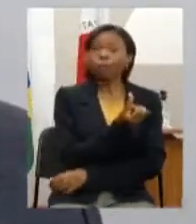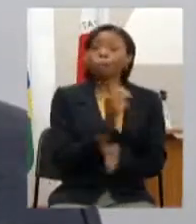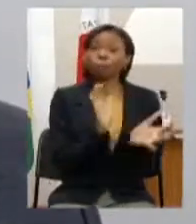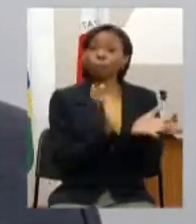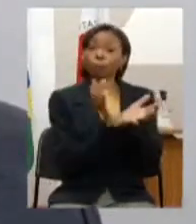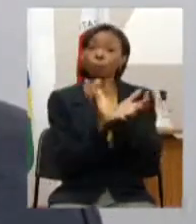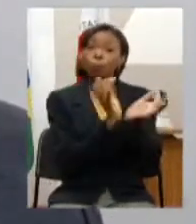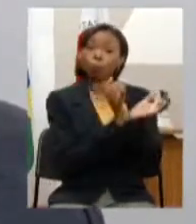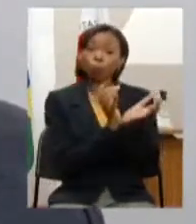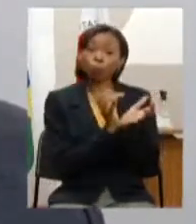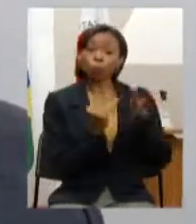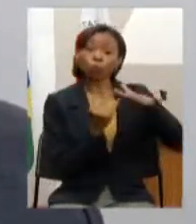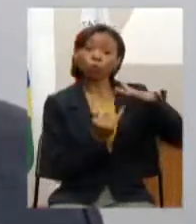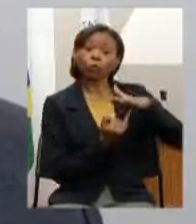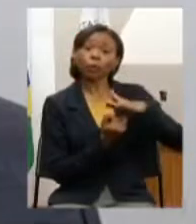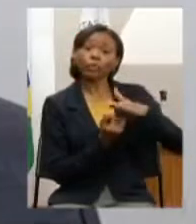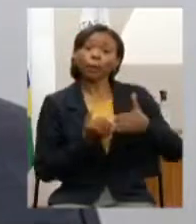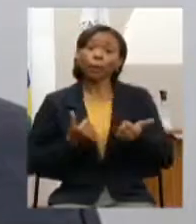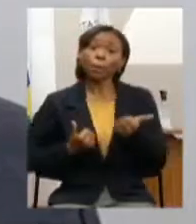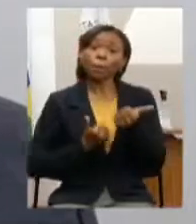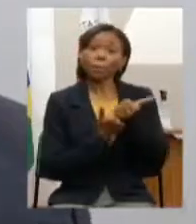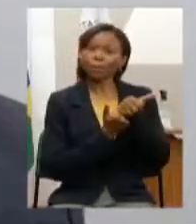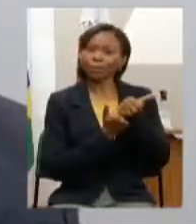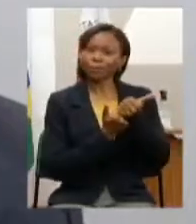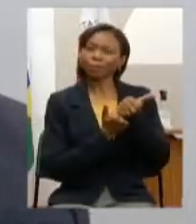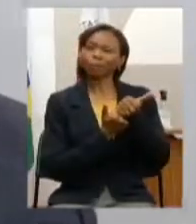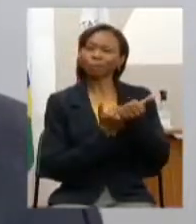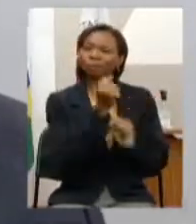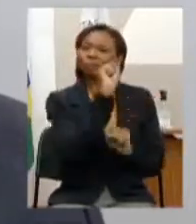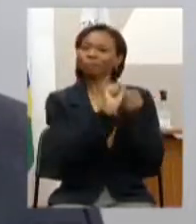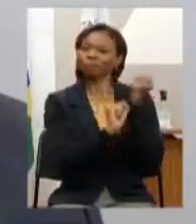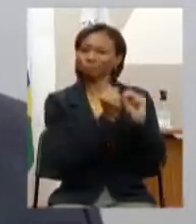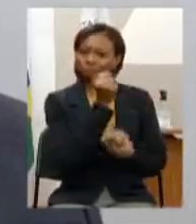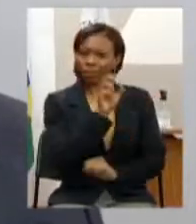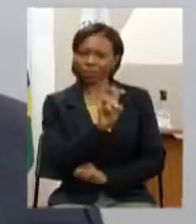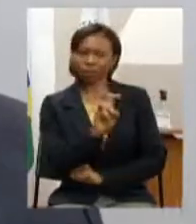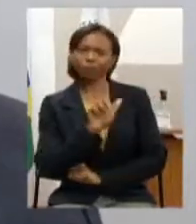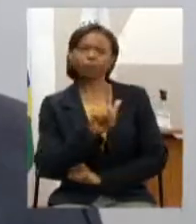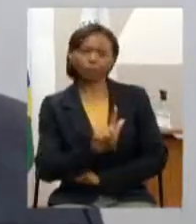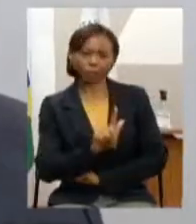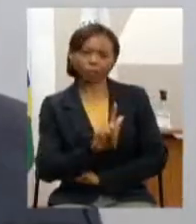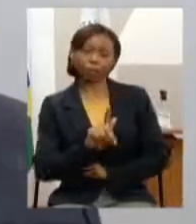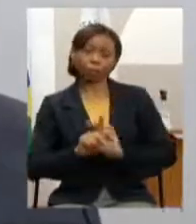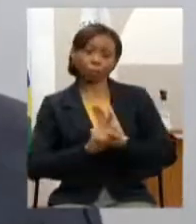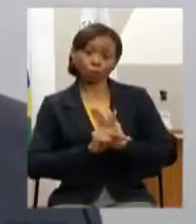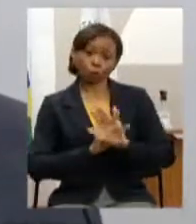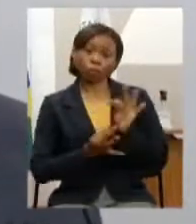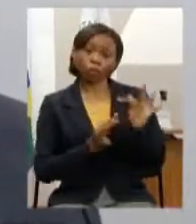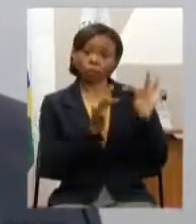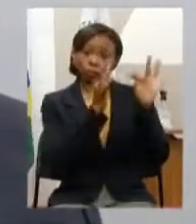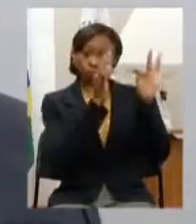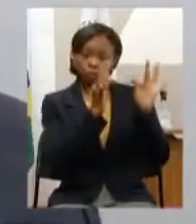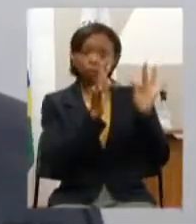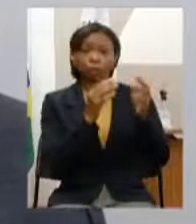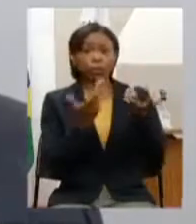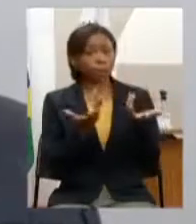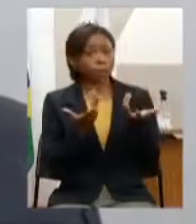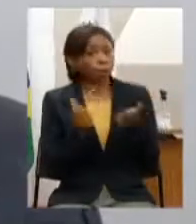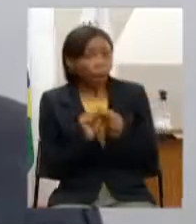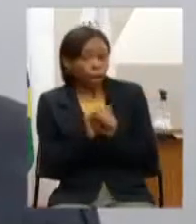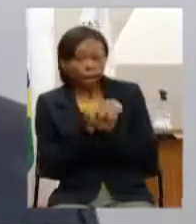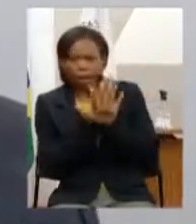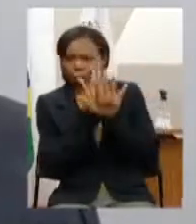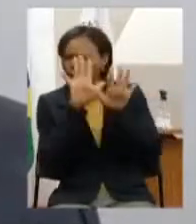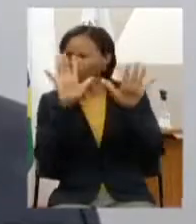5G com forte apoio da indústria por trás os critérios de escolha dos participantes não são transparentes deixando de